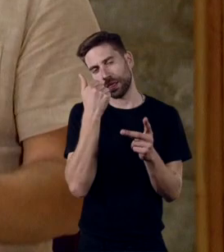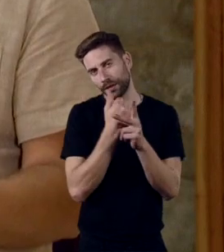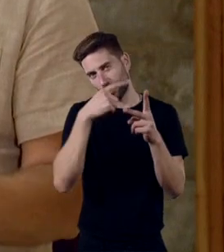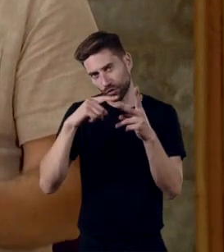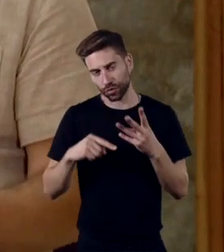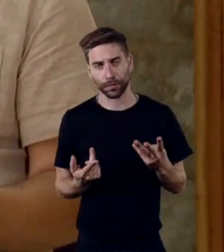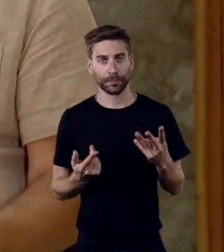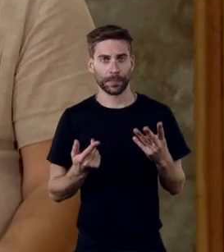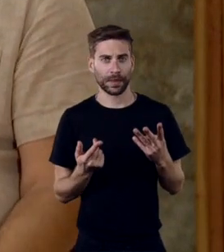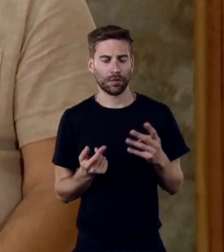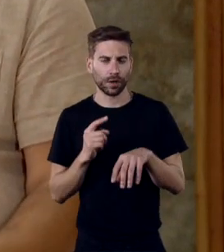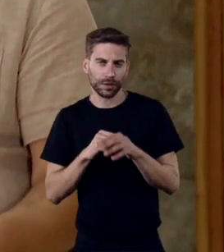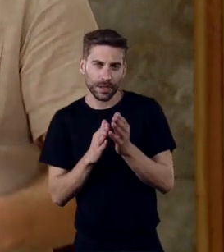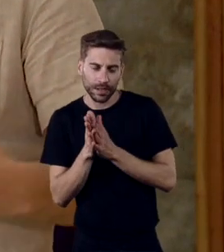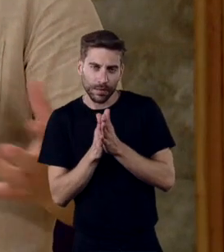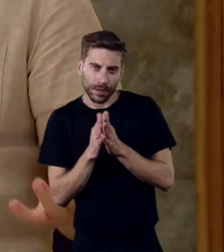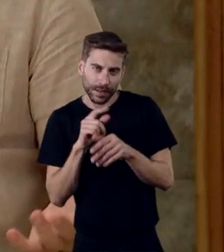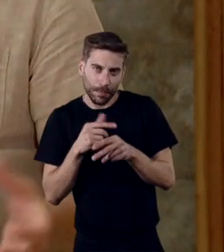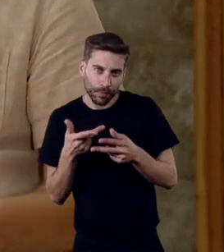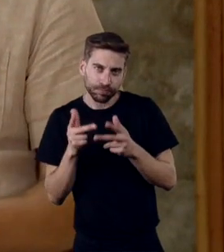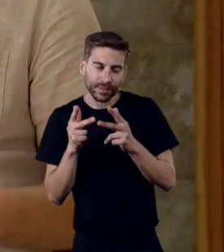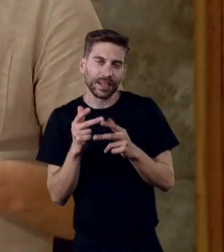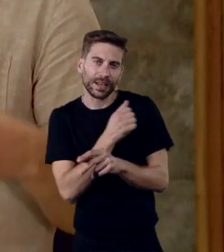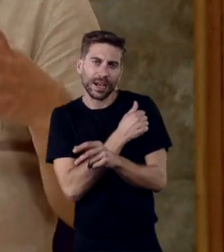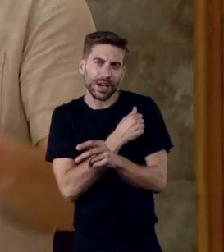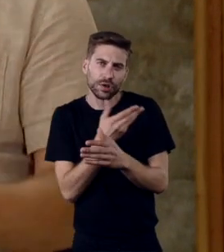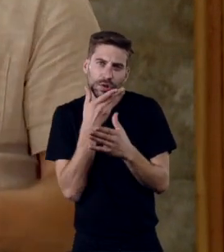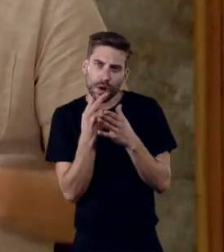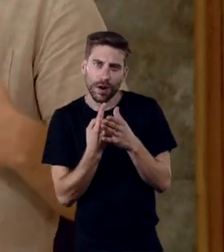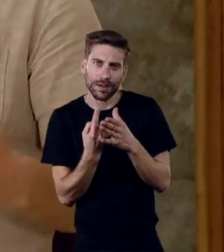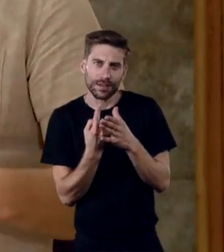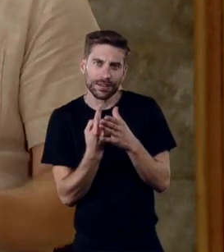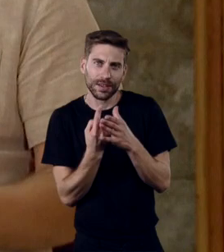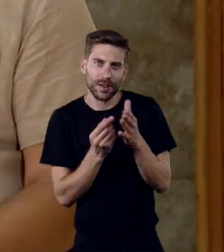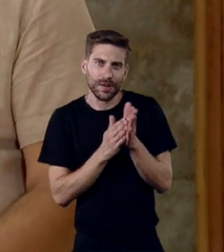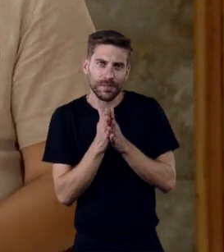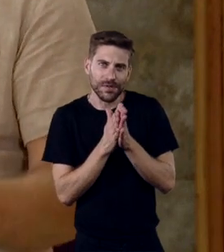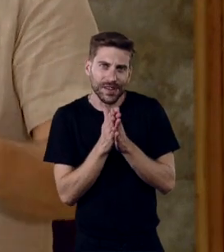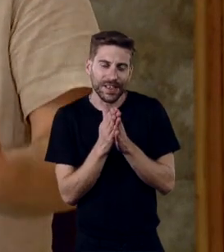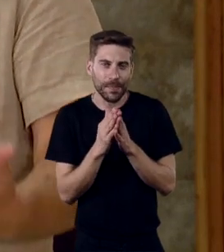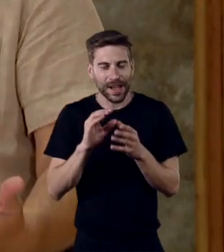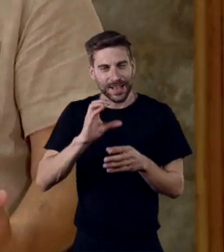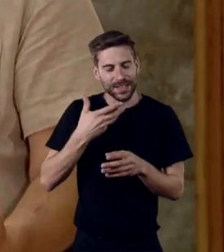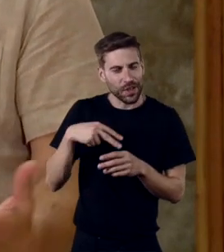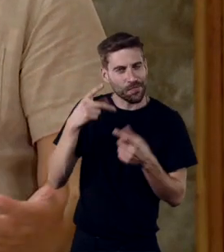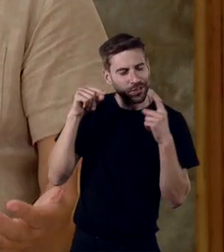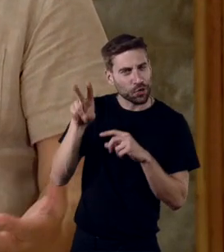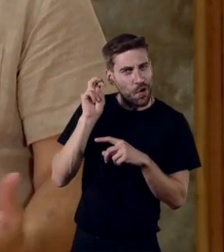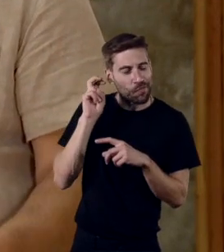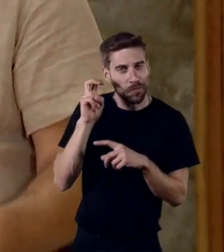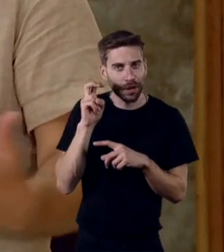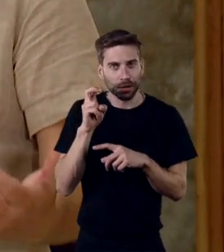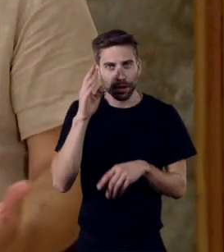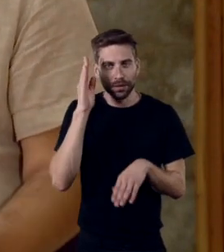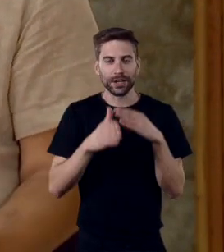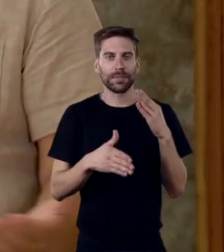naquele pedaço de tempo que eu tinha em que estava quase sozinho em casa, e aproveitava-me ter os distros e o via. Quando eu aparecia a cantar o Zeca Afonso,